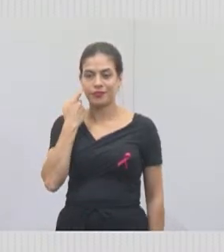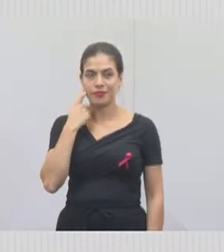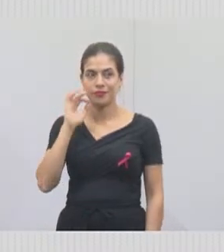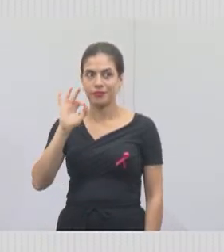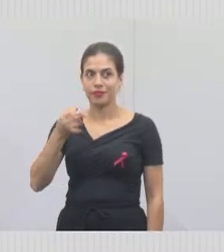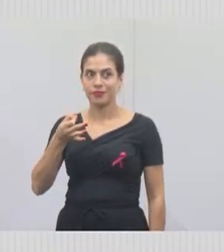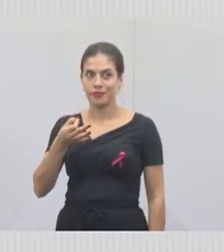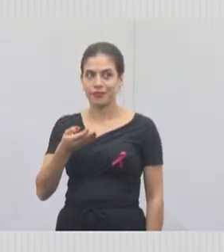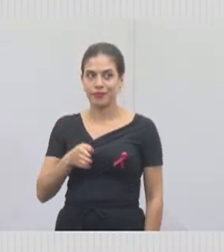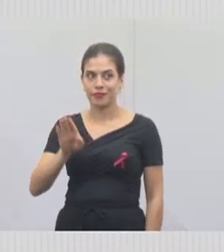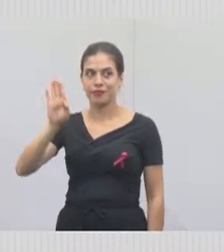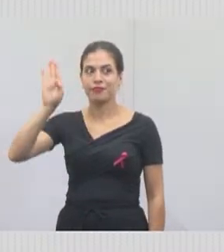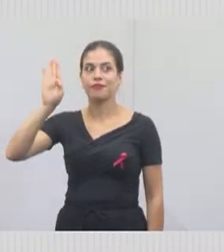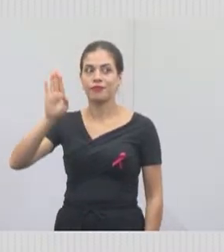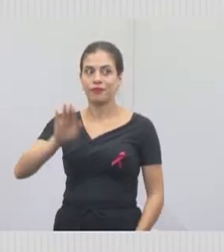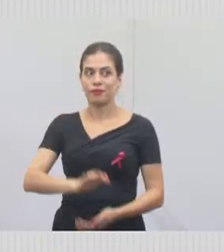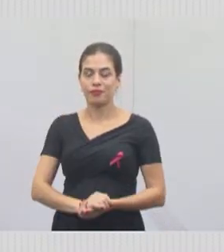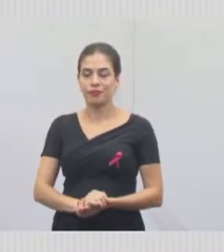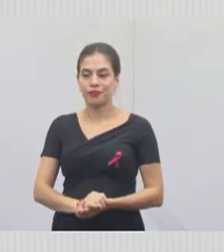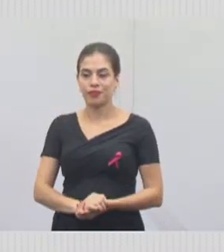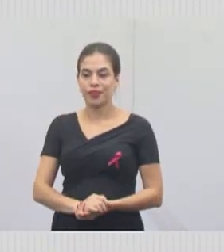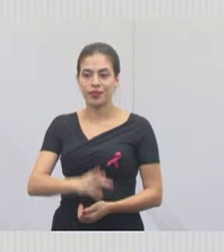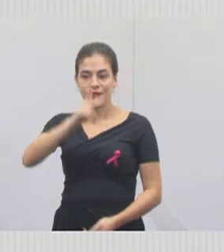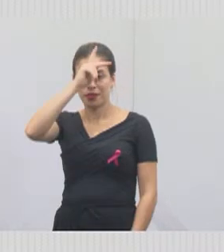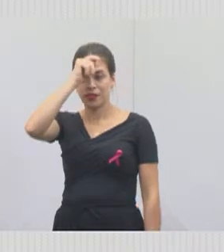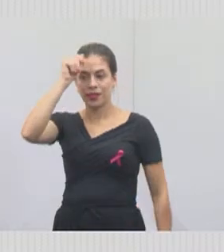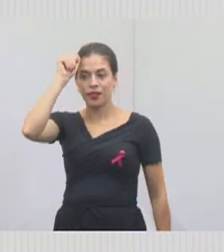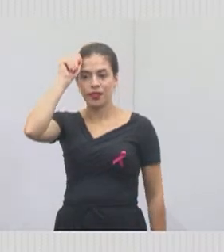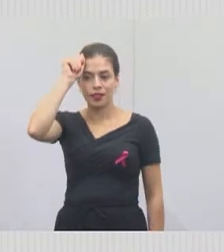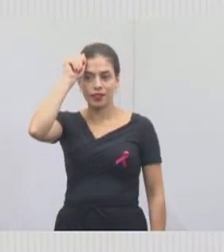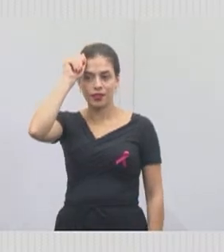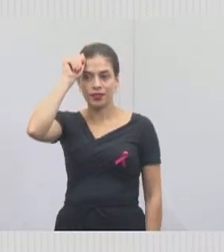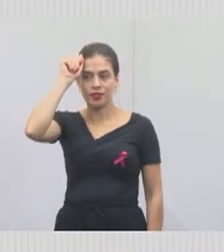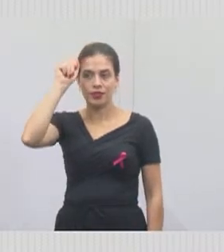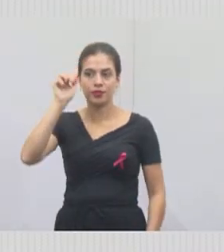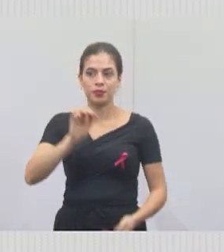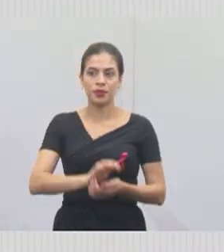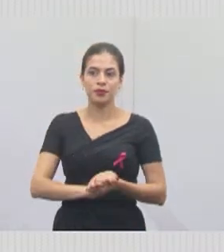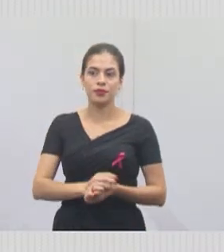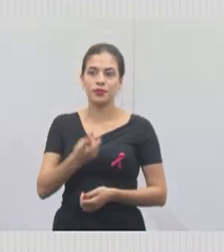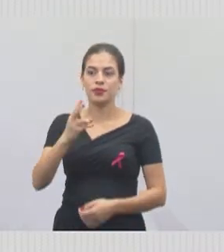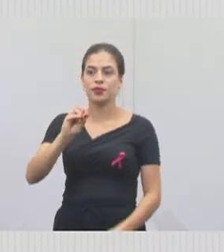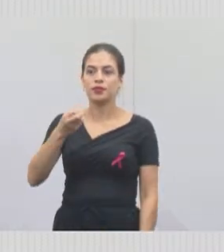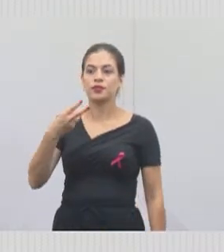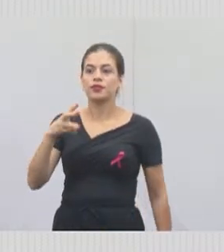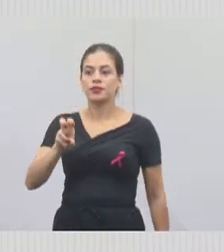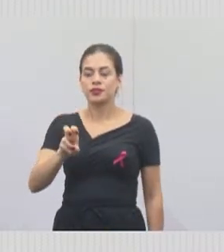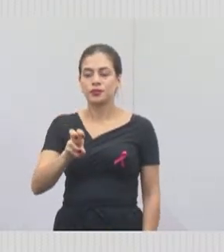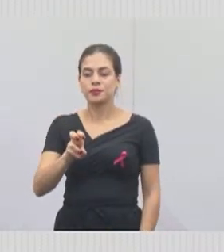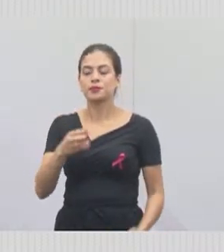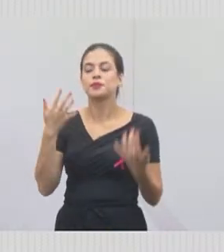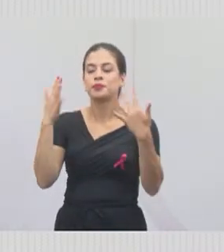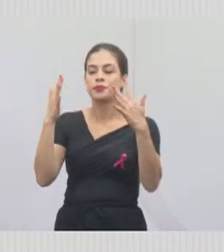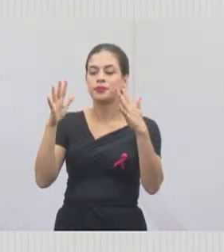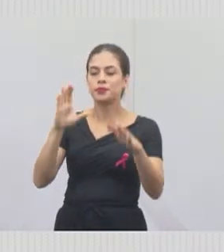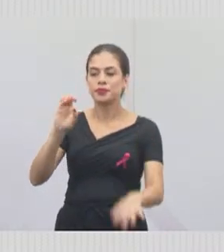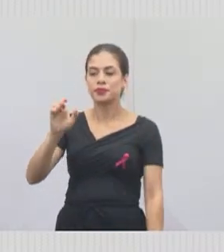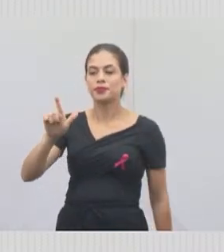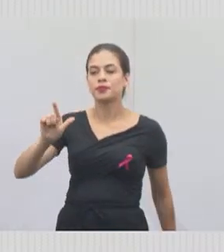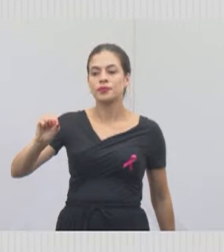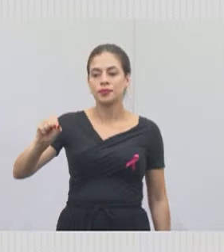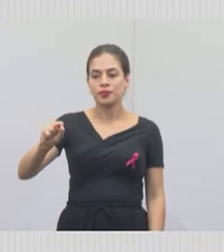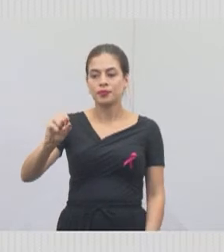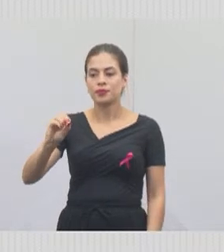é um pré-candidato à prefeitura em 2025. Então, parabéns, Celso, parabéns aí ao